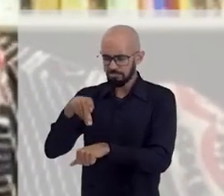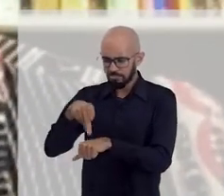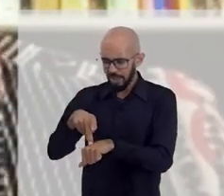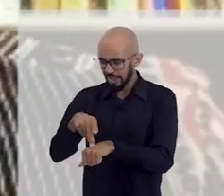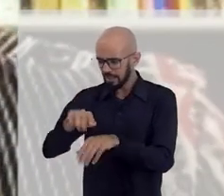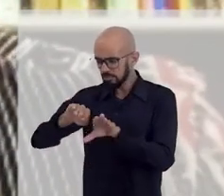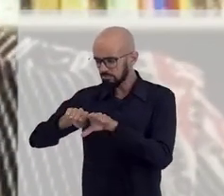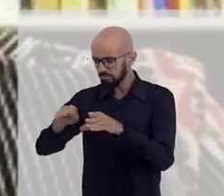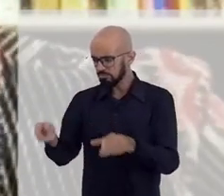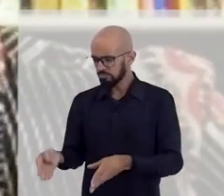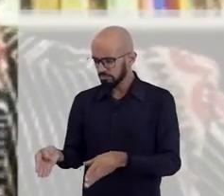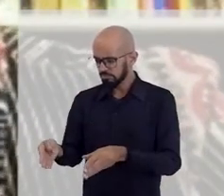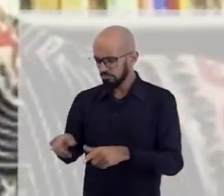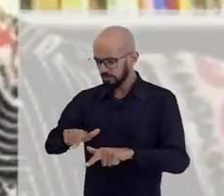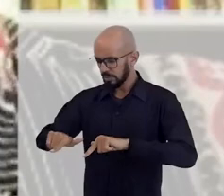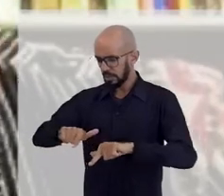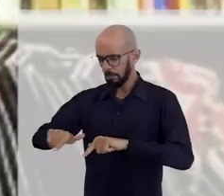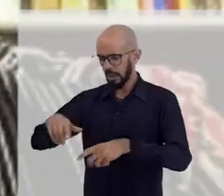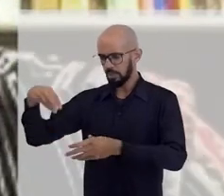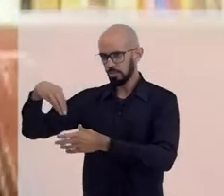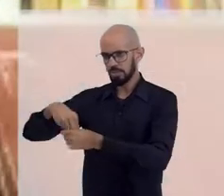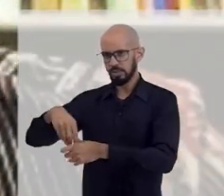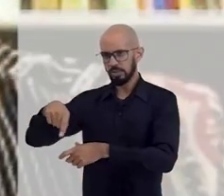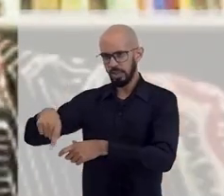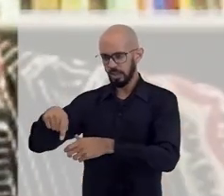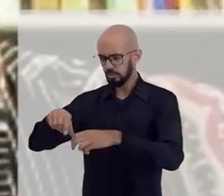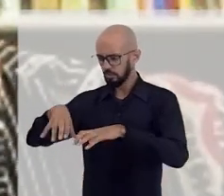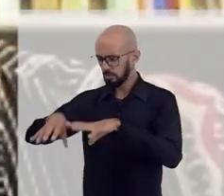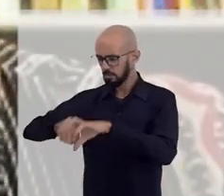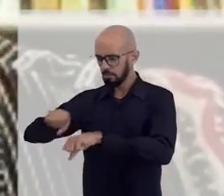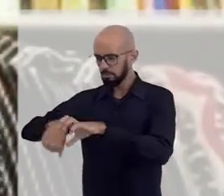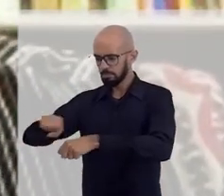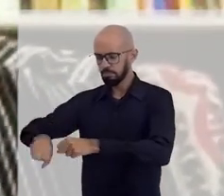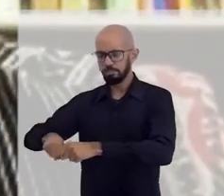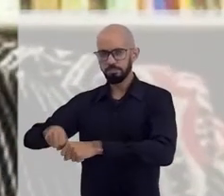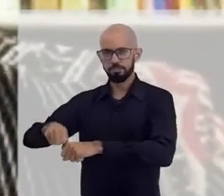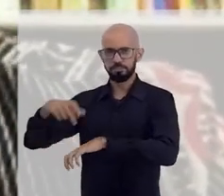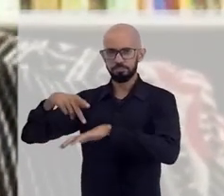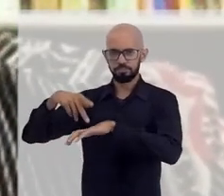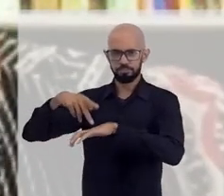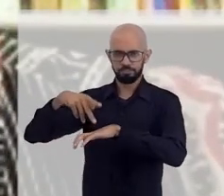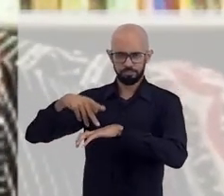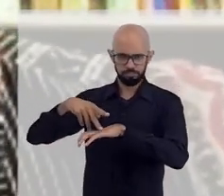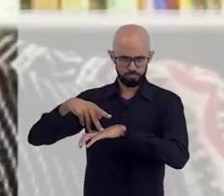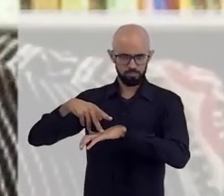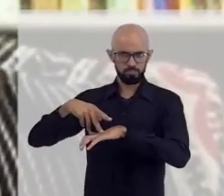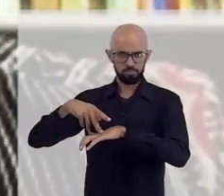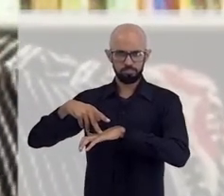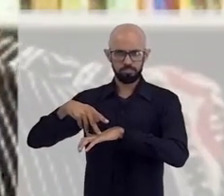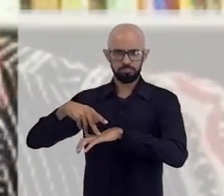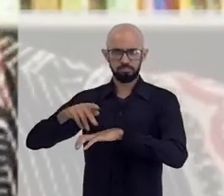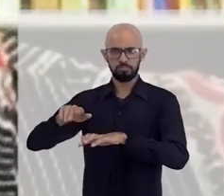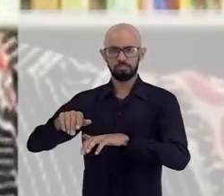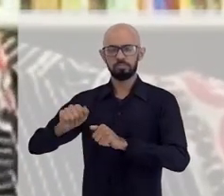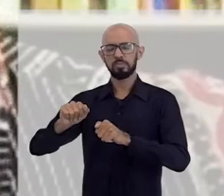mais das minas, de trabalhar com a descoberta de minérios, de pedras, enfim.